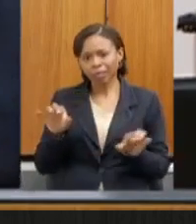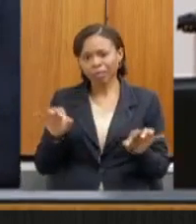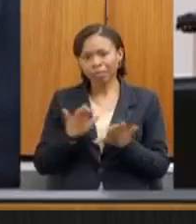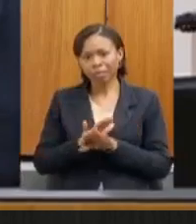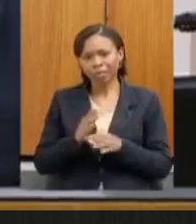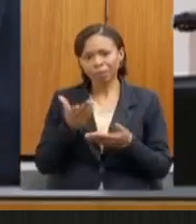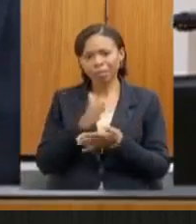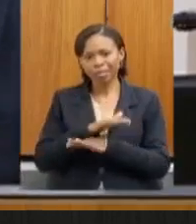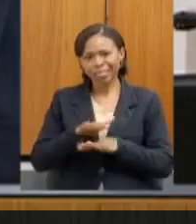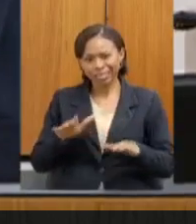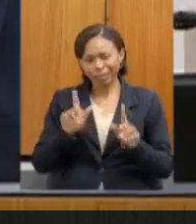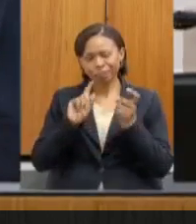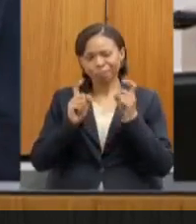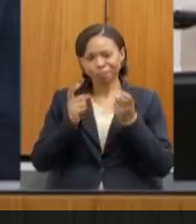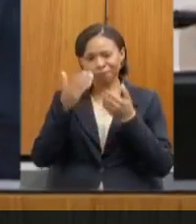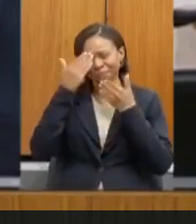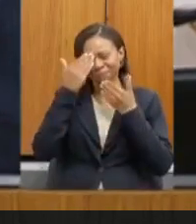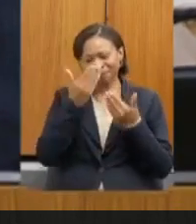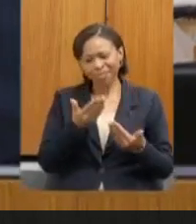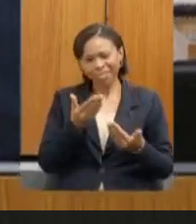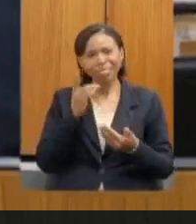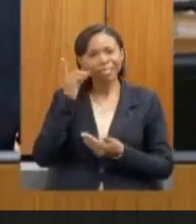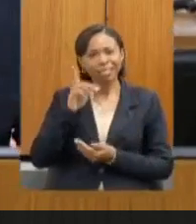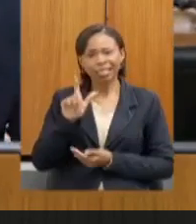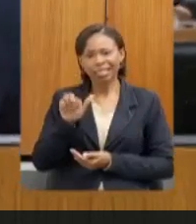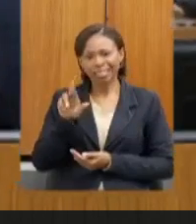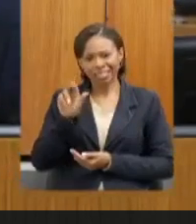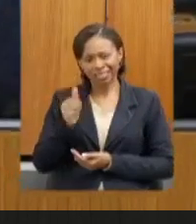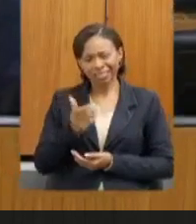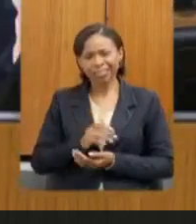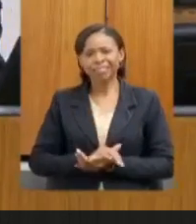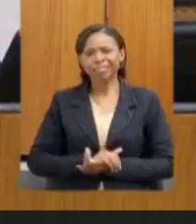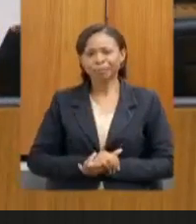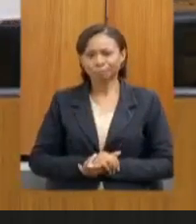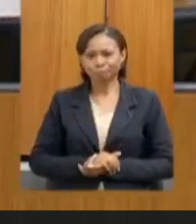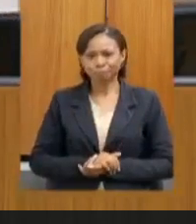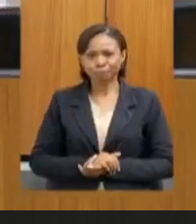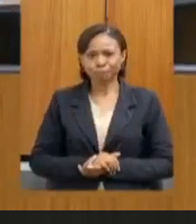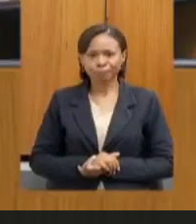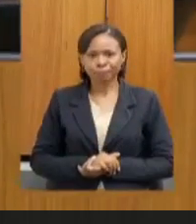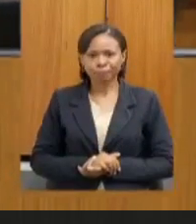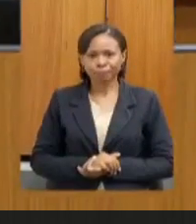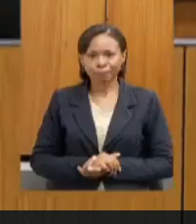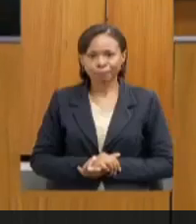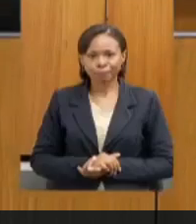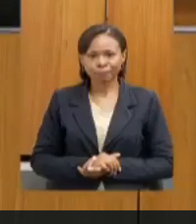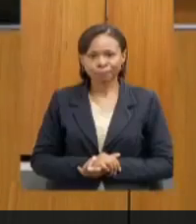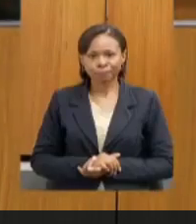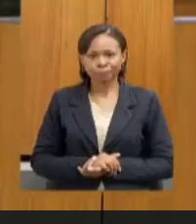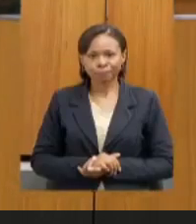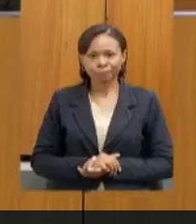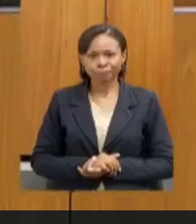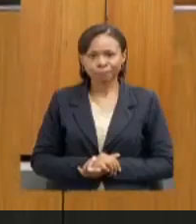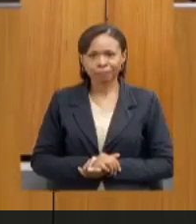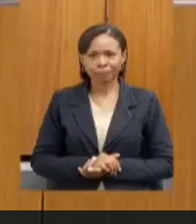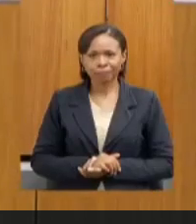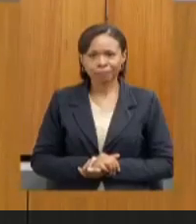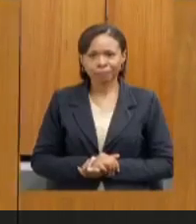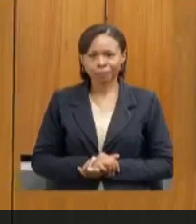encerra os trabalhos. Muito obrigado, minha querida deputada Laura Serrano. Obrigada. Obrigada. Obrigada.